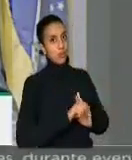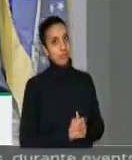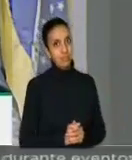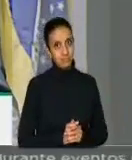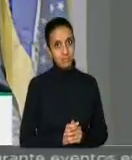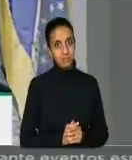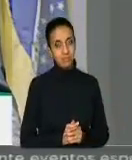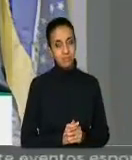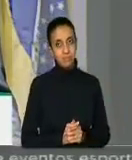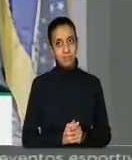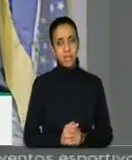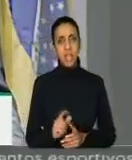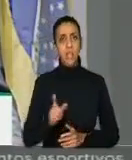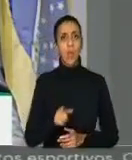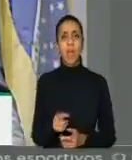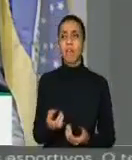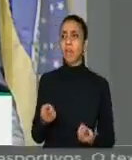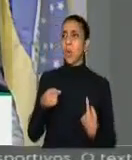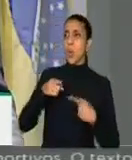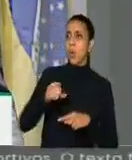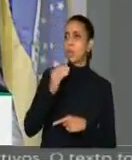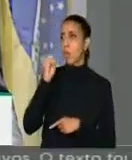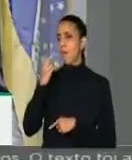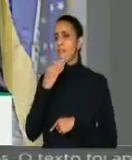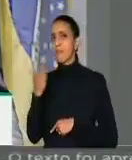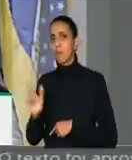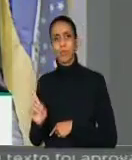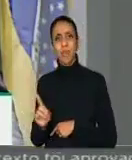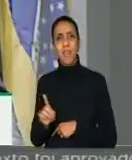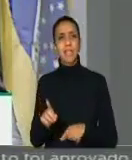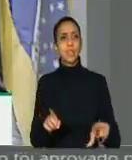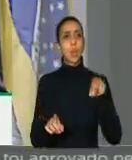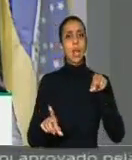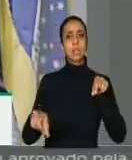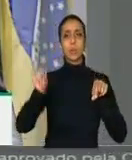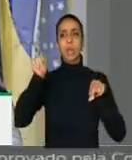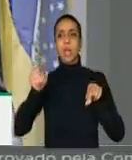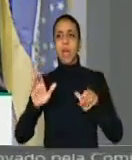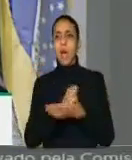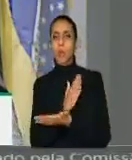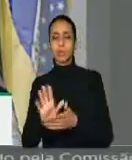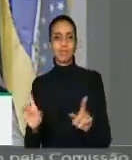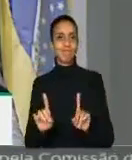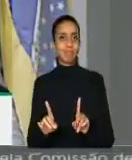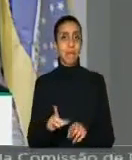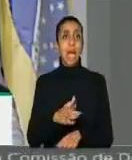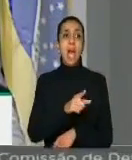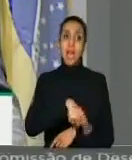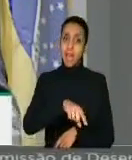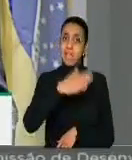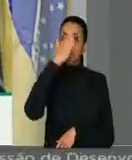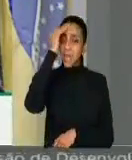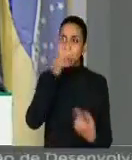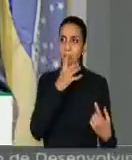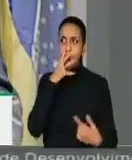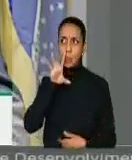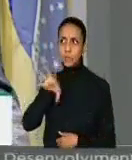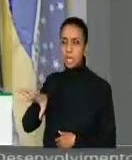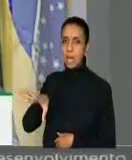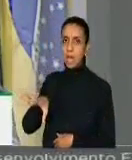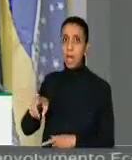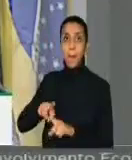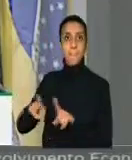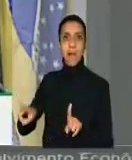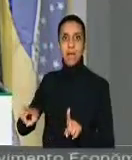ou no governo, a continuidade dessa indignação seletiva, daqueles que sabem acusar o adversário, mas que não fazem a